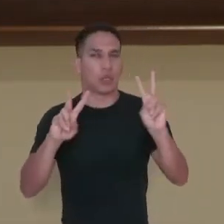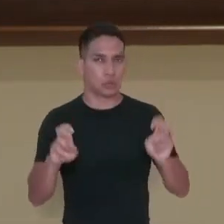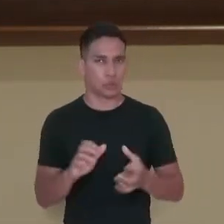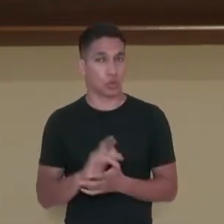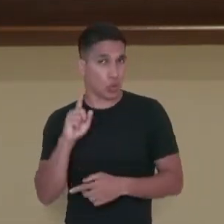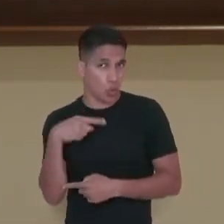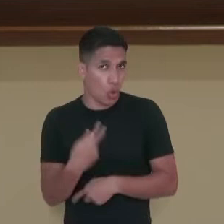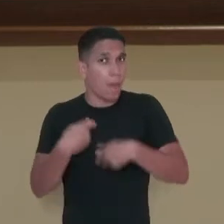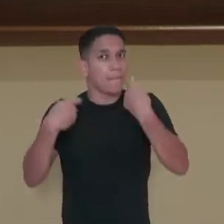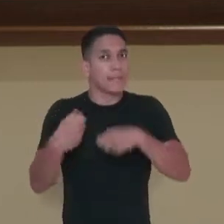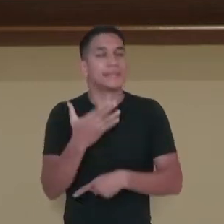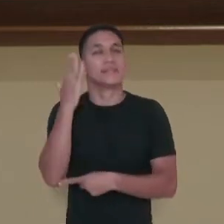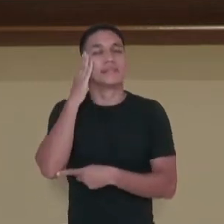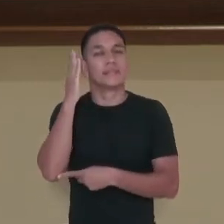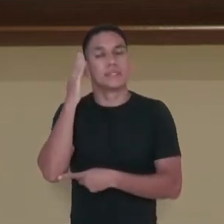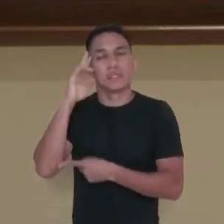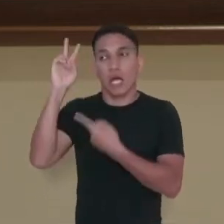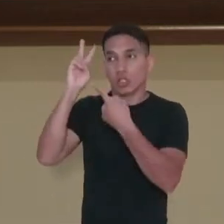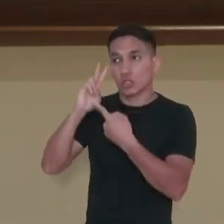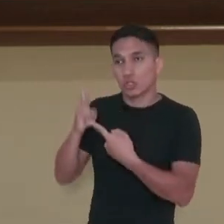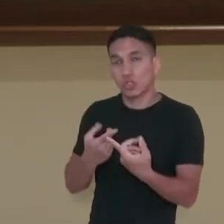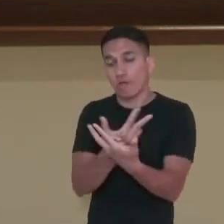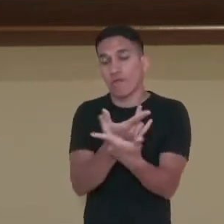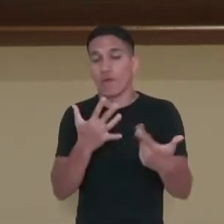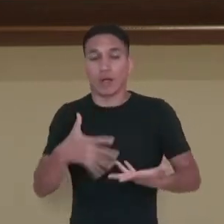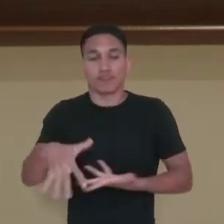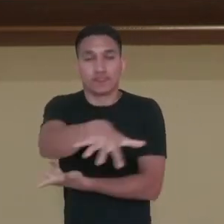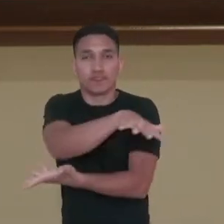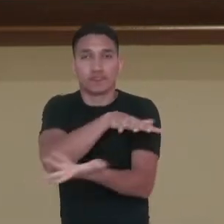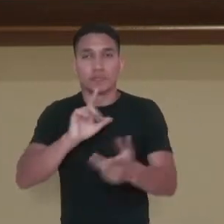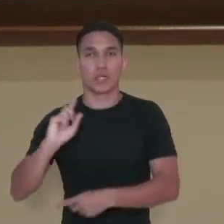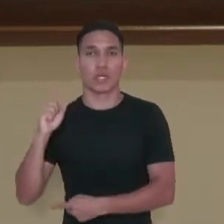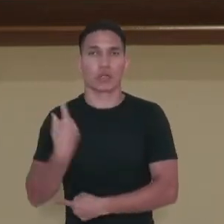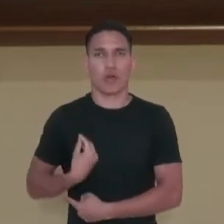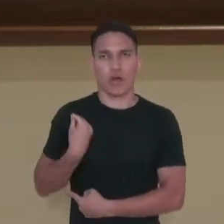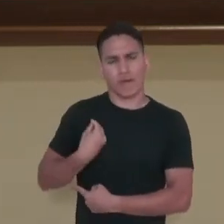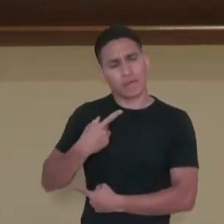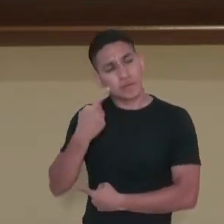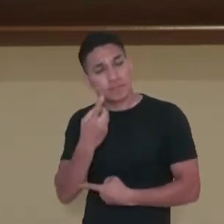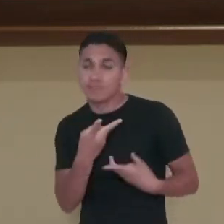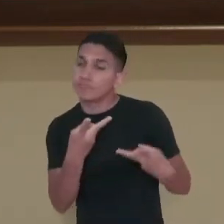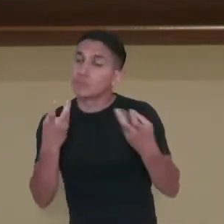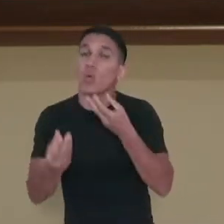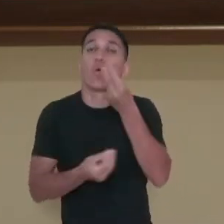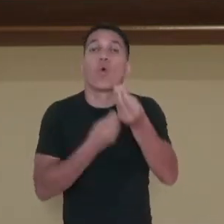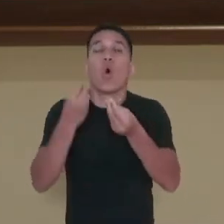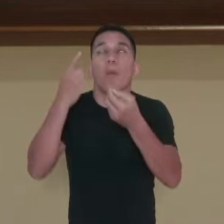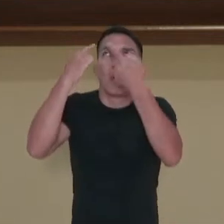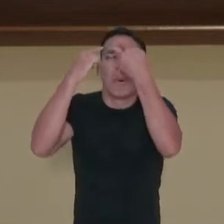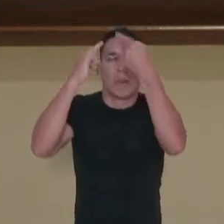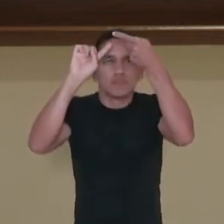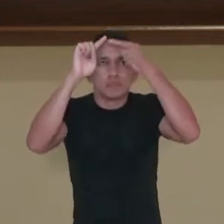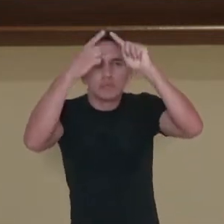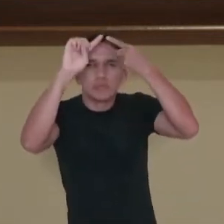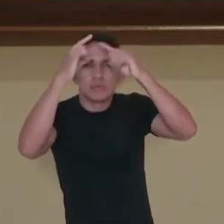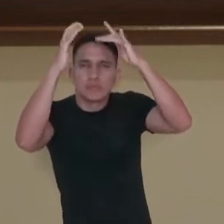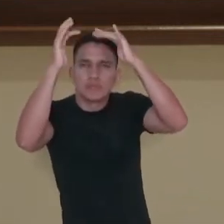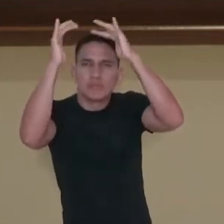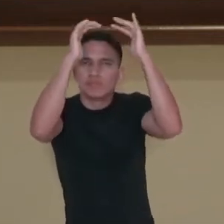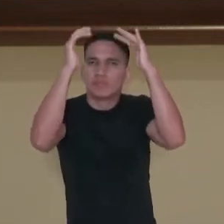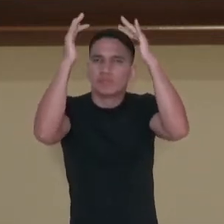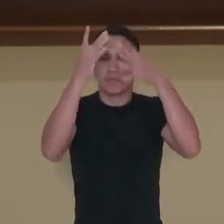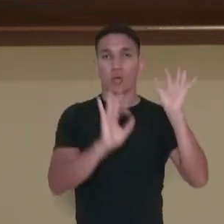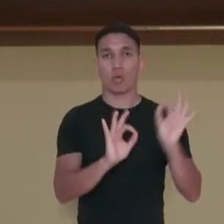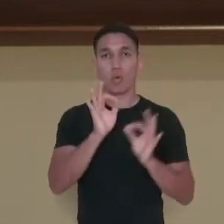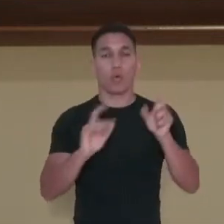precisamos conhecer a história das coisas à nossa volta para saber como os pensamentos se organizam, como o